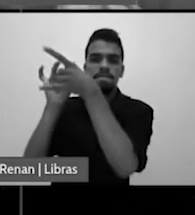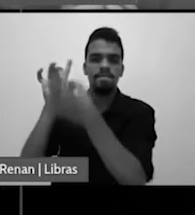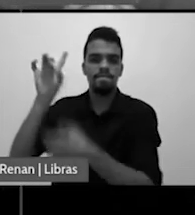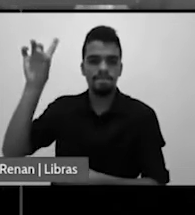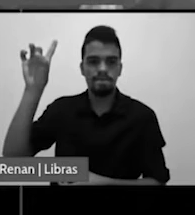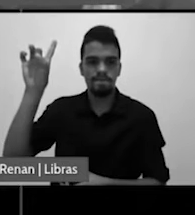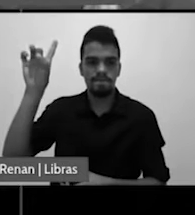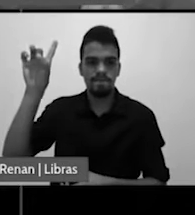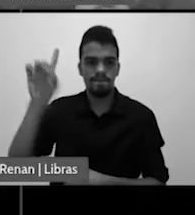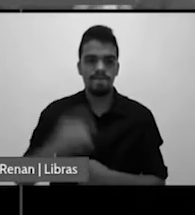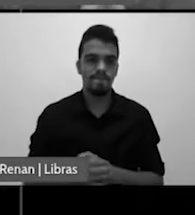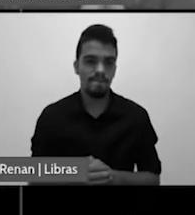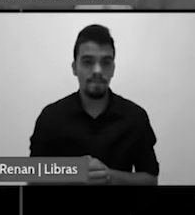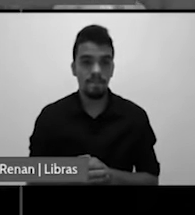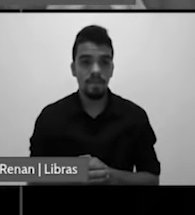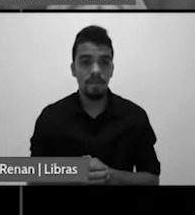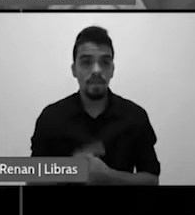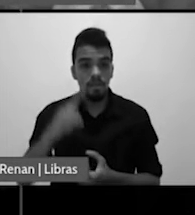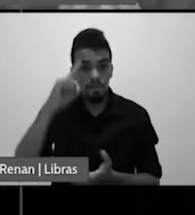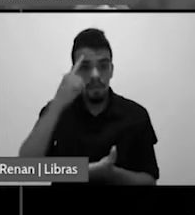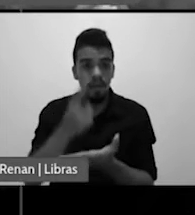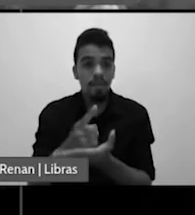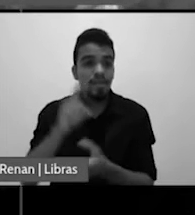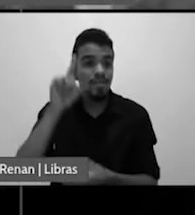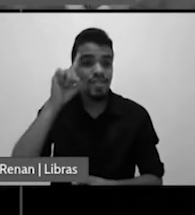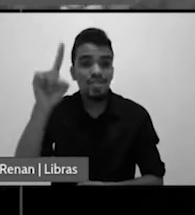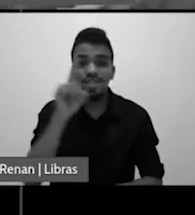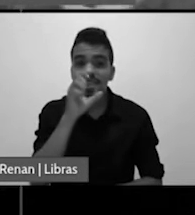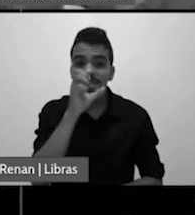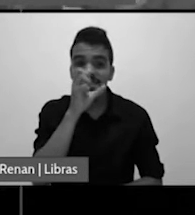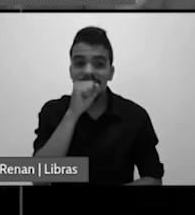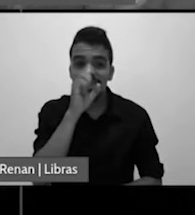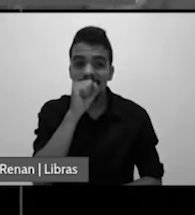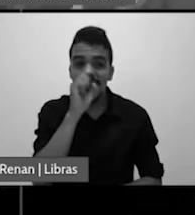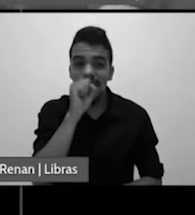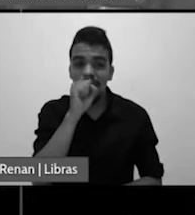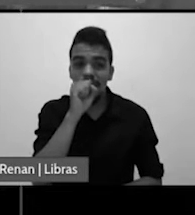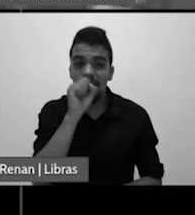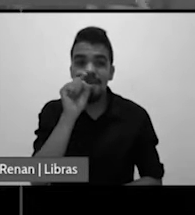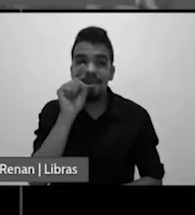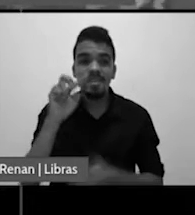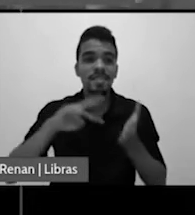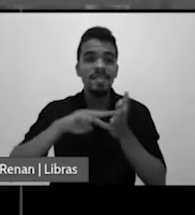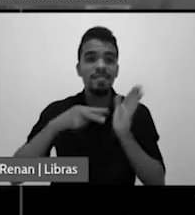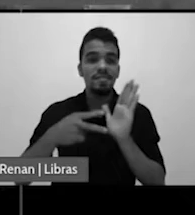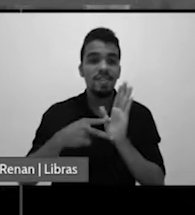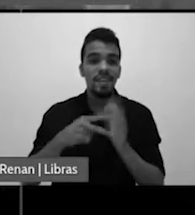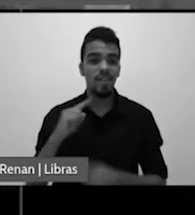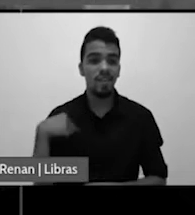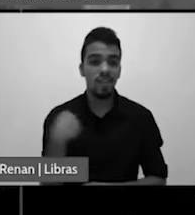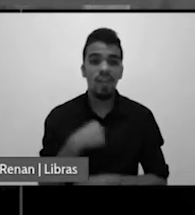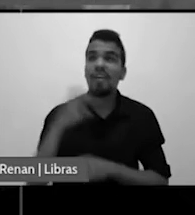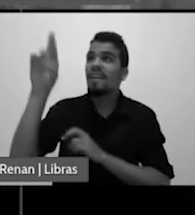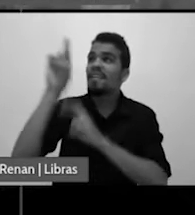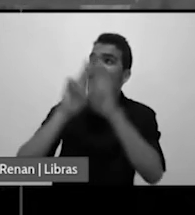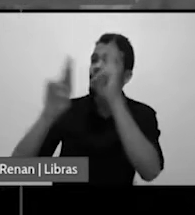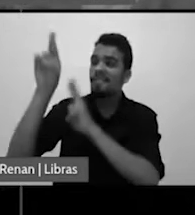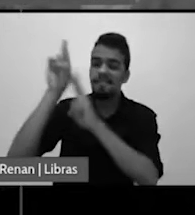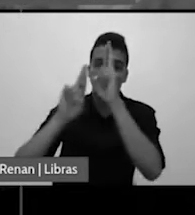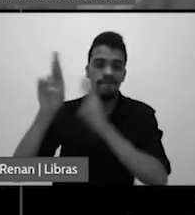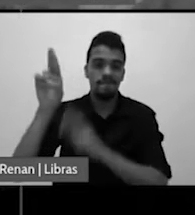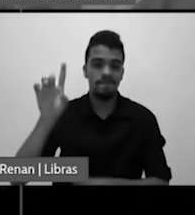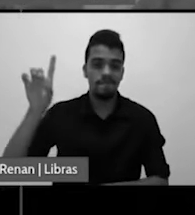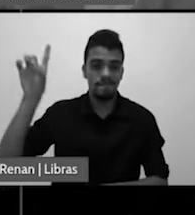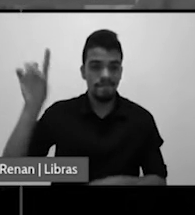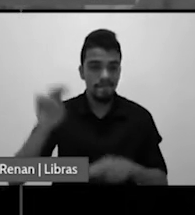Apenas o mandamento do sábado diz respeito de forma direta, né? A nossa conexão, a nossa comunhão com Deus. E nós precisamos de